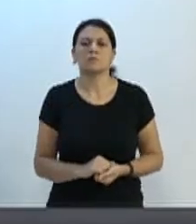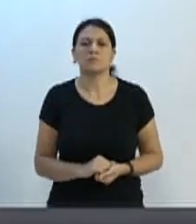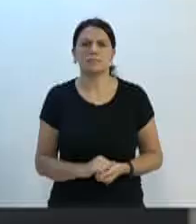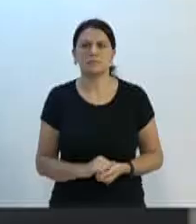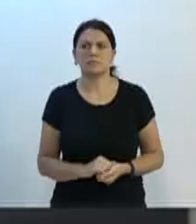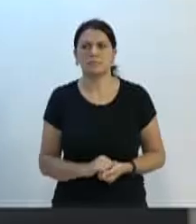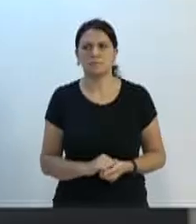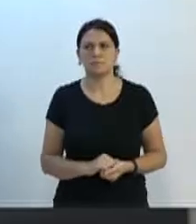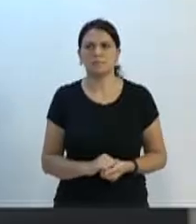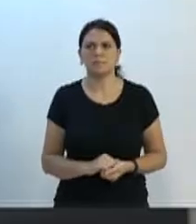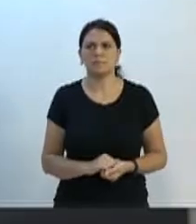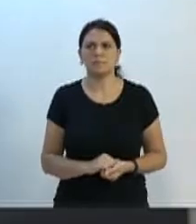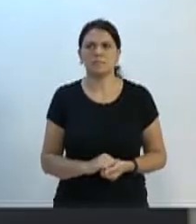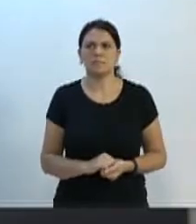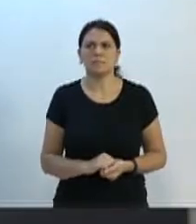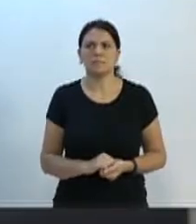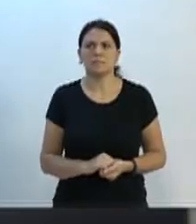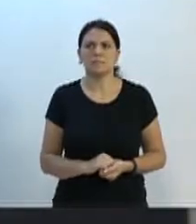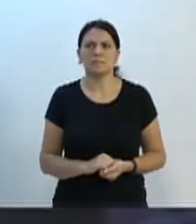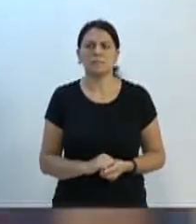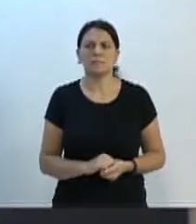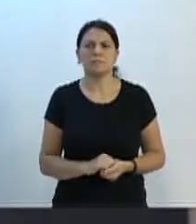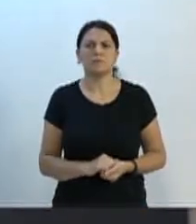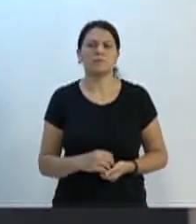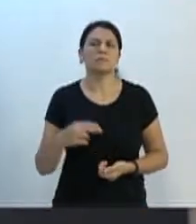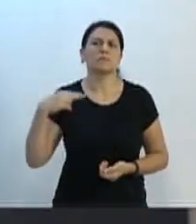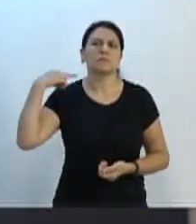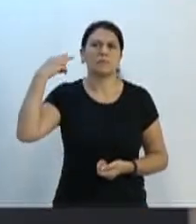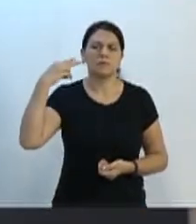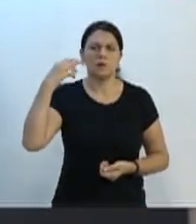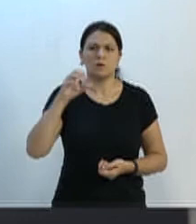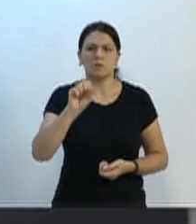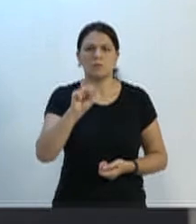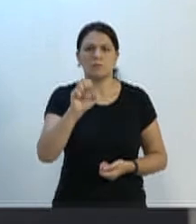vereador César Sim. Vereador César Ronk.